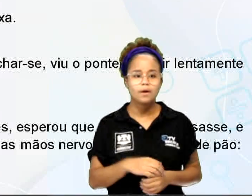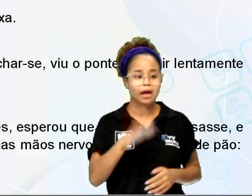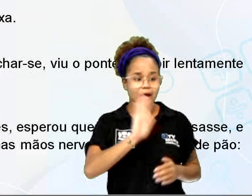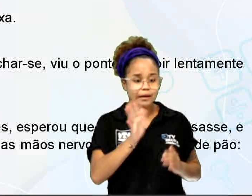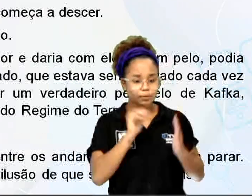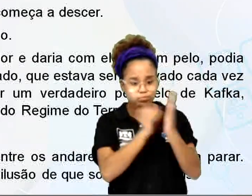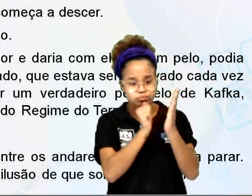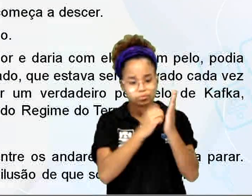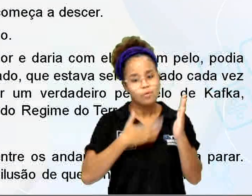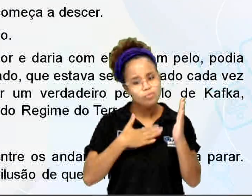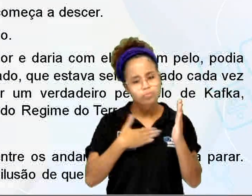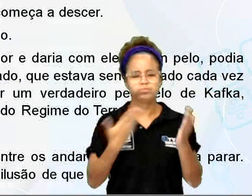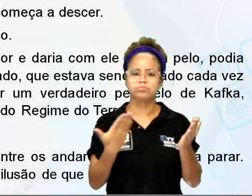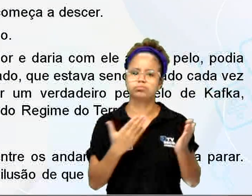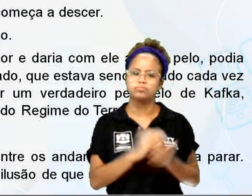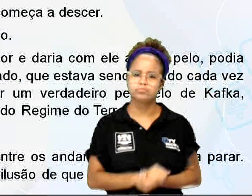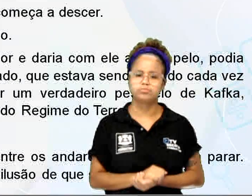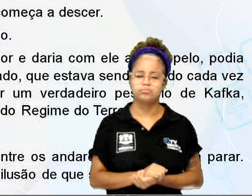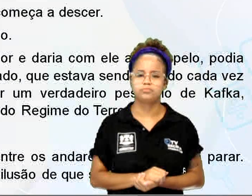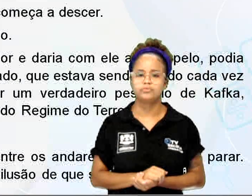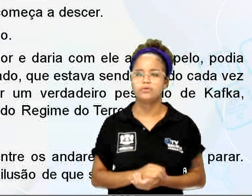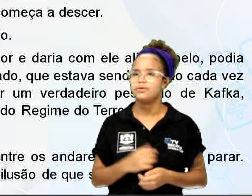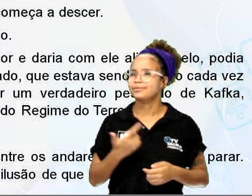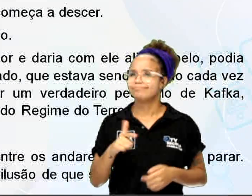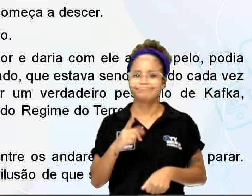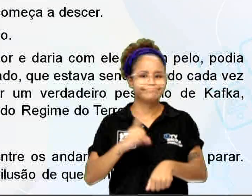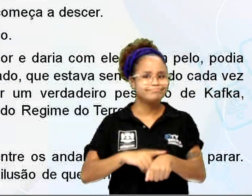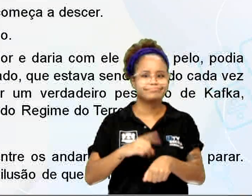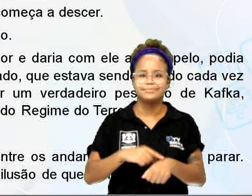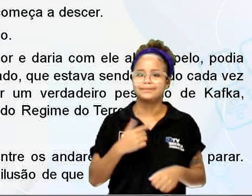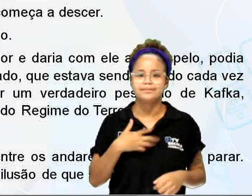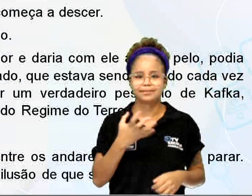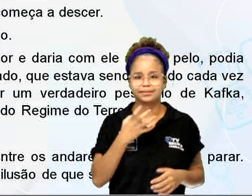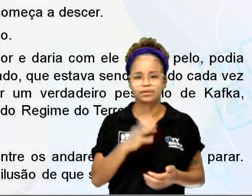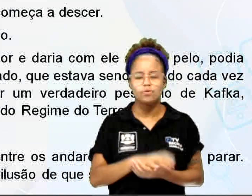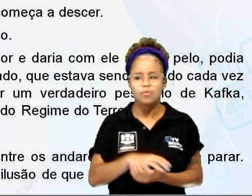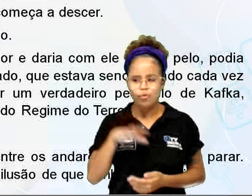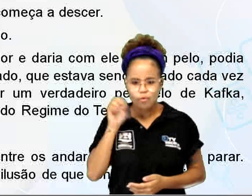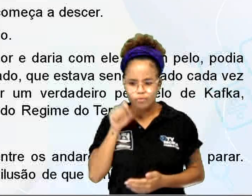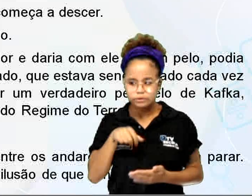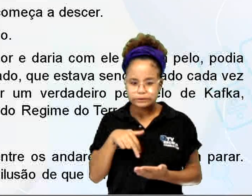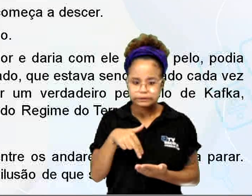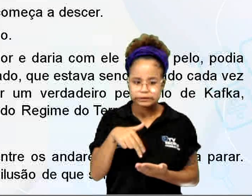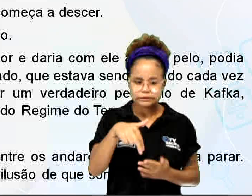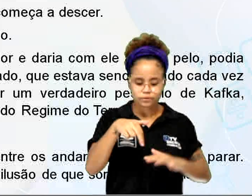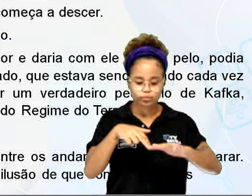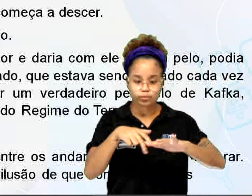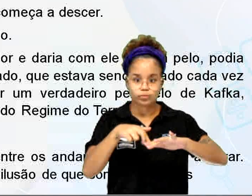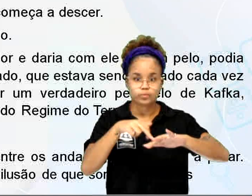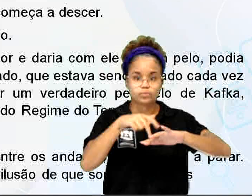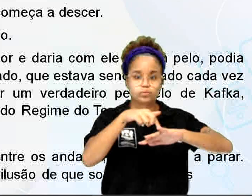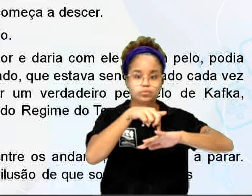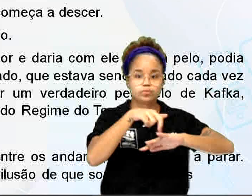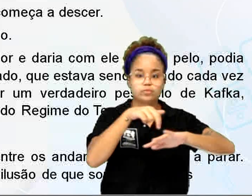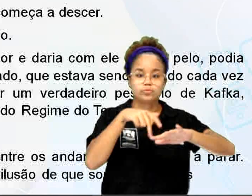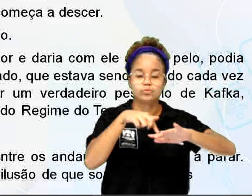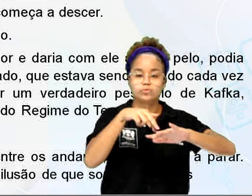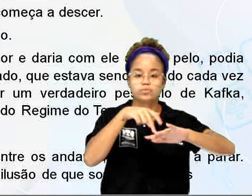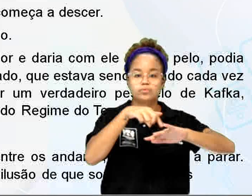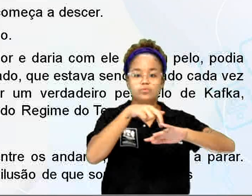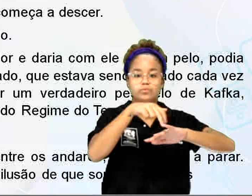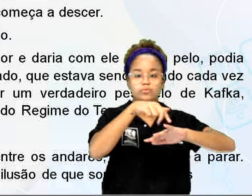favor! Sou eu! Desta vez, não teve tempo de insistir. Ouviu passos na escada. Lentos,